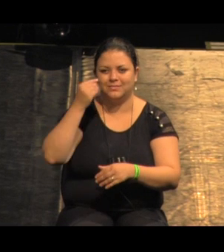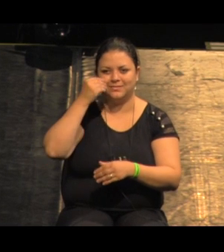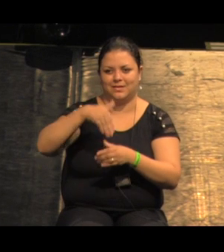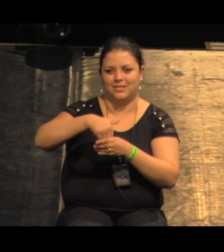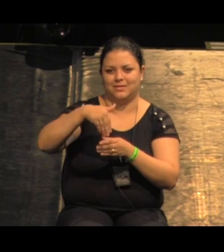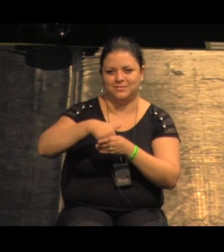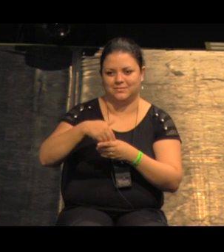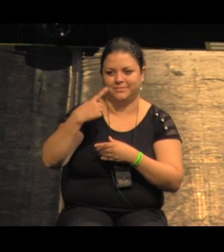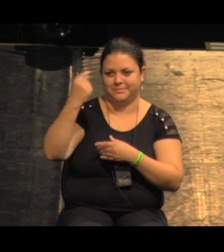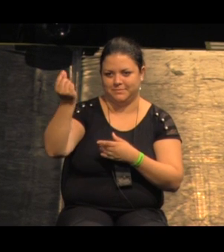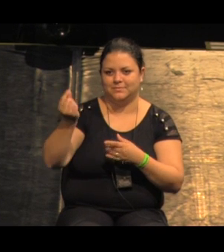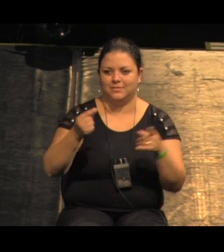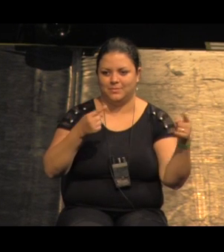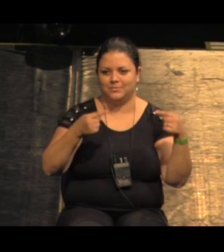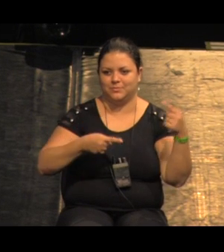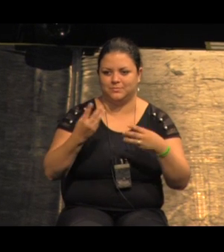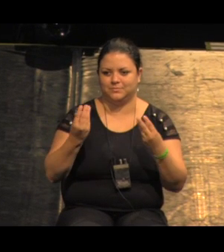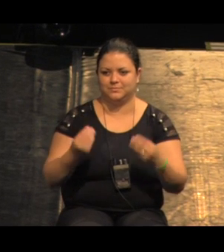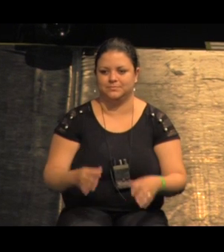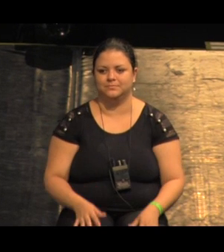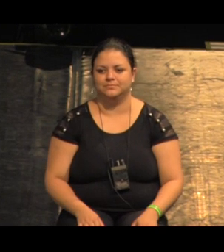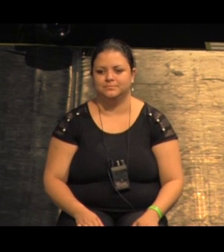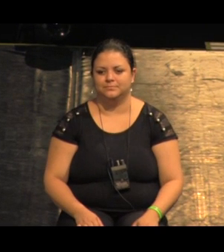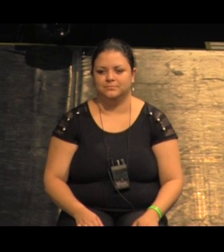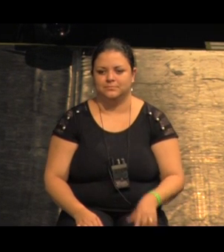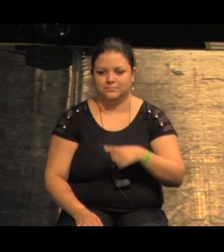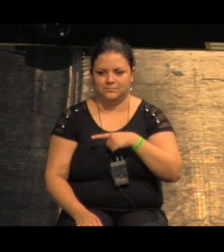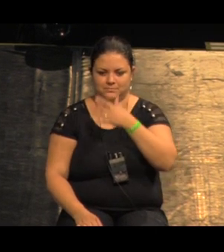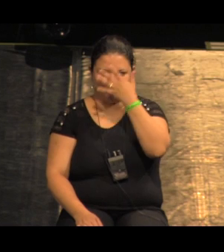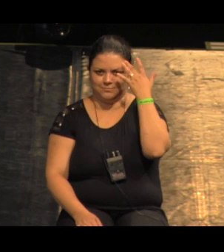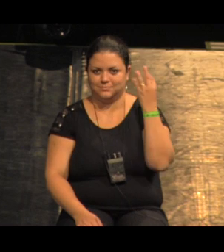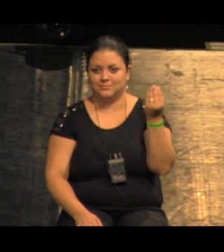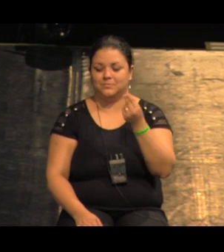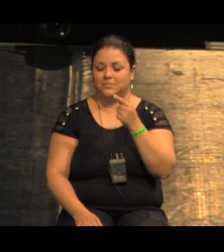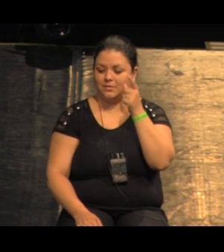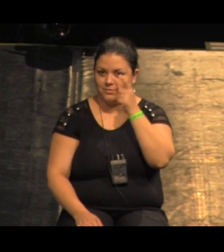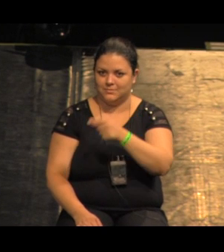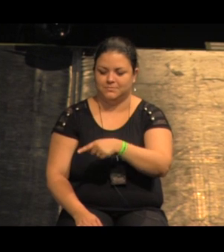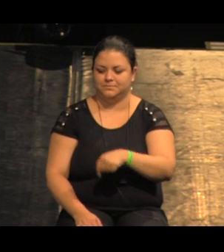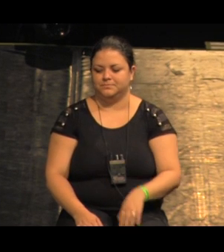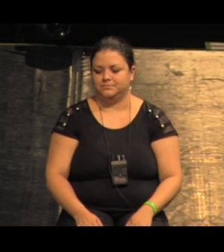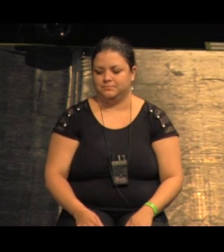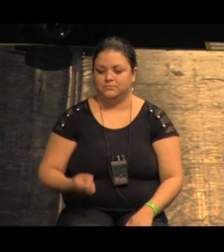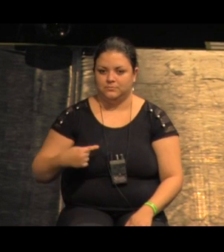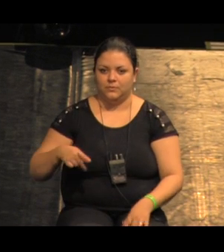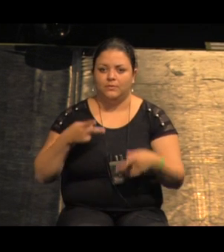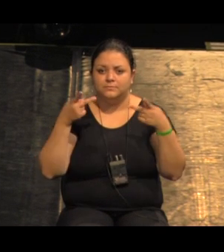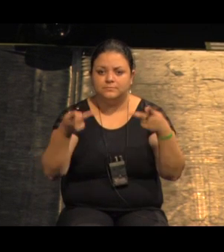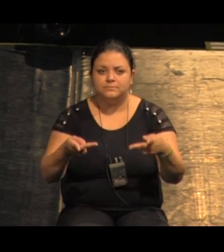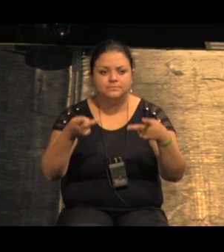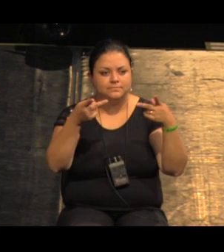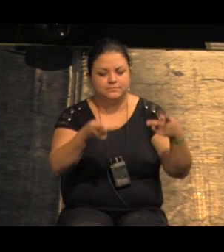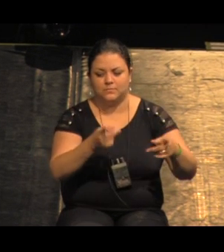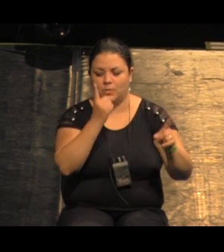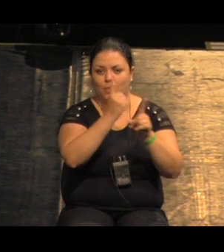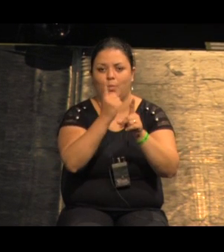existe uma representatividade grande nessa comunidade aqui veja então a gente foi lá fazer as primeiras visitas e a